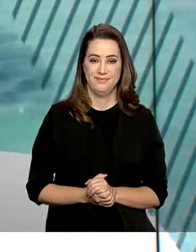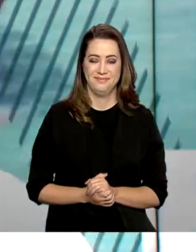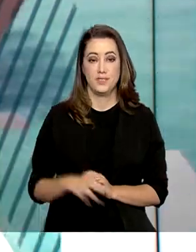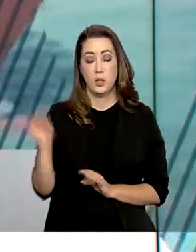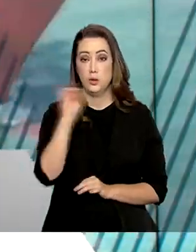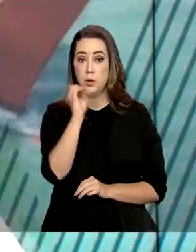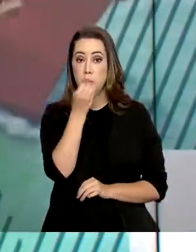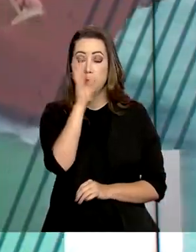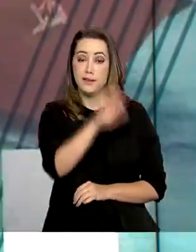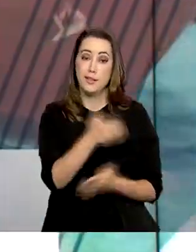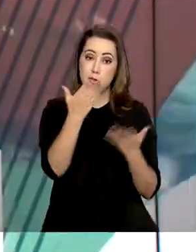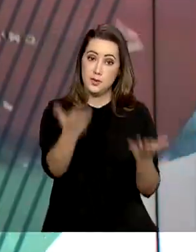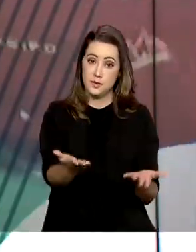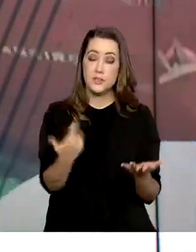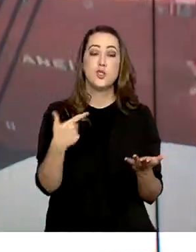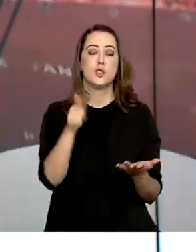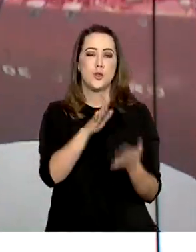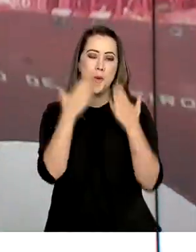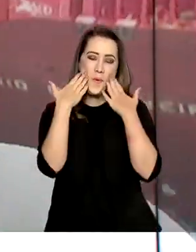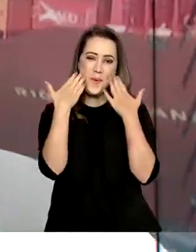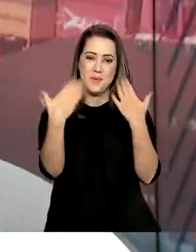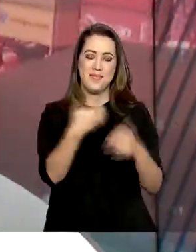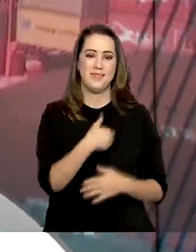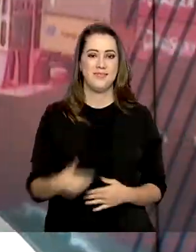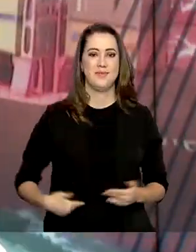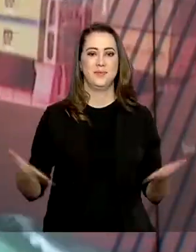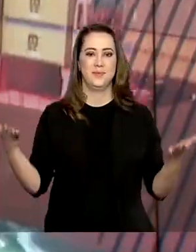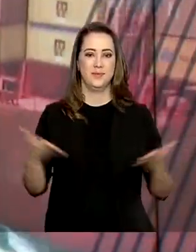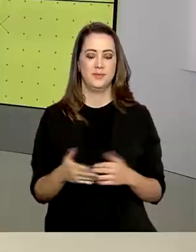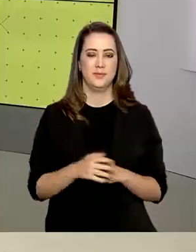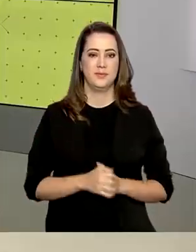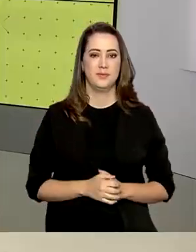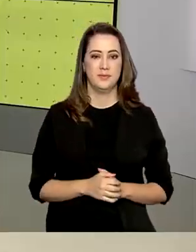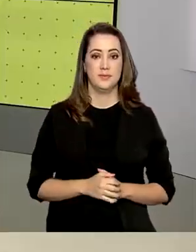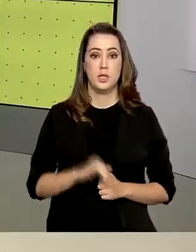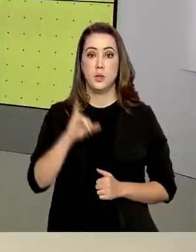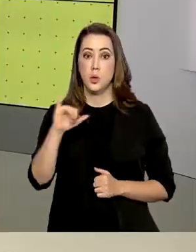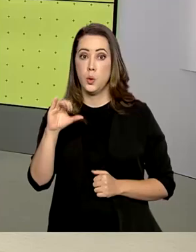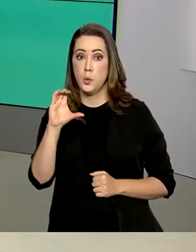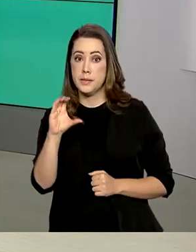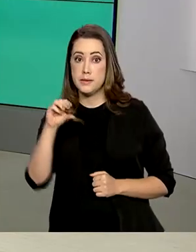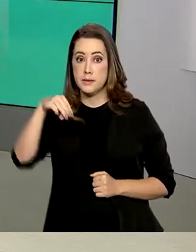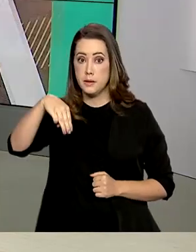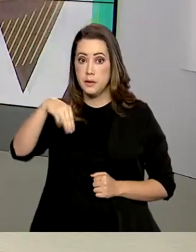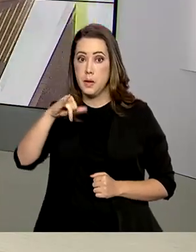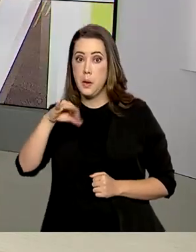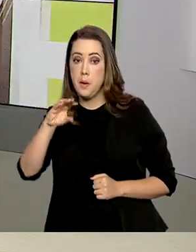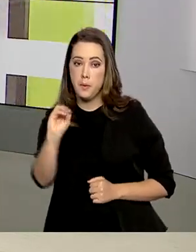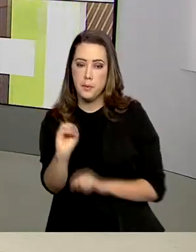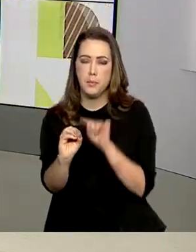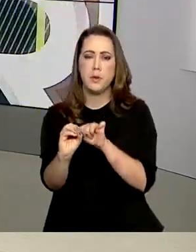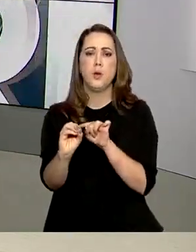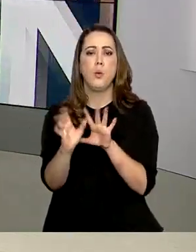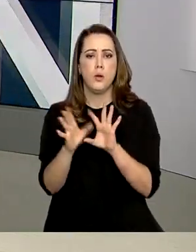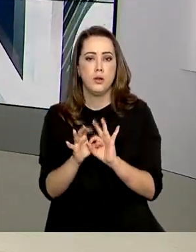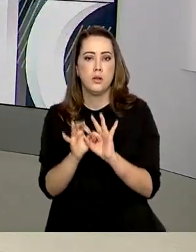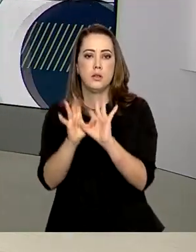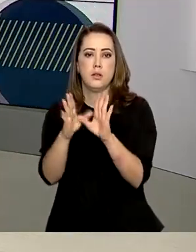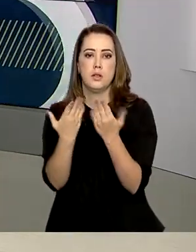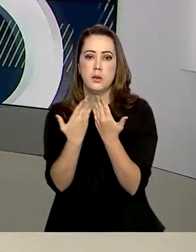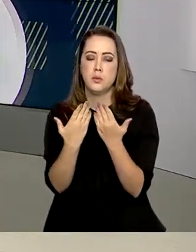Olá, boa tarde para você. Estamos de volta com o Governo Agora. O Instituto Chico Mendes de Conservação da